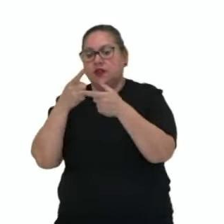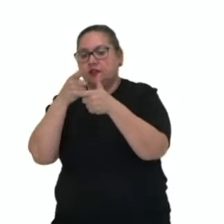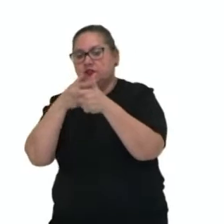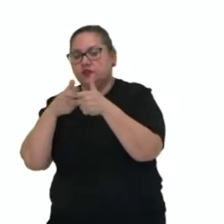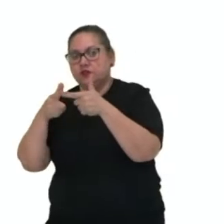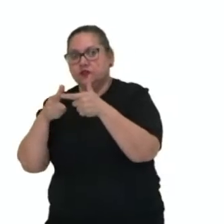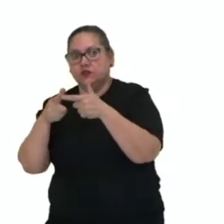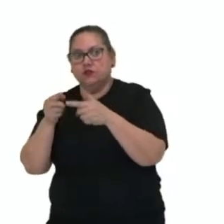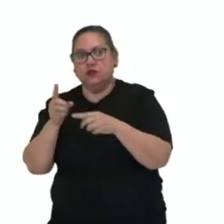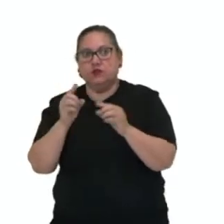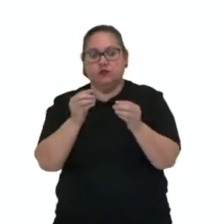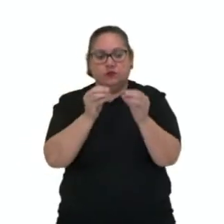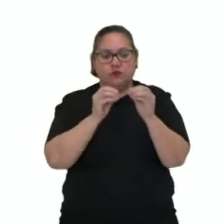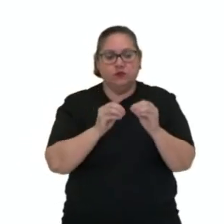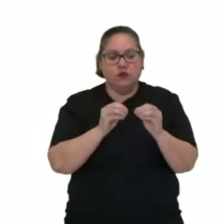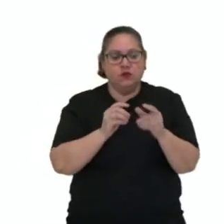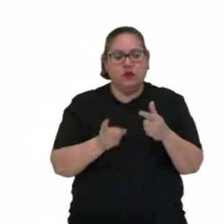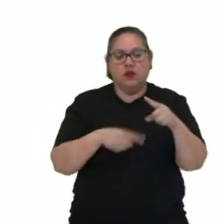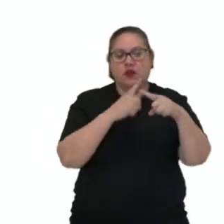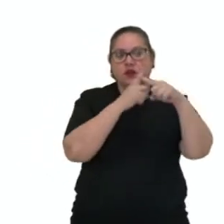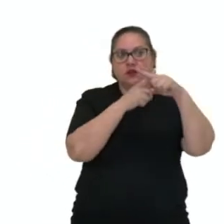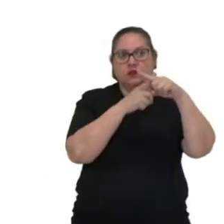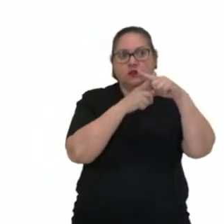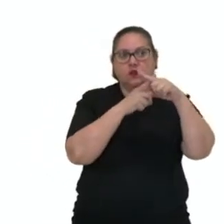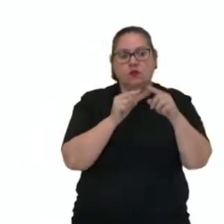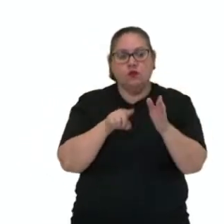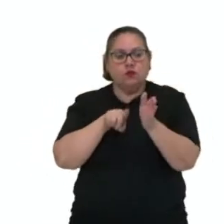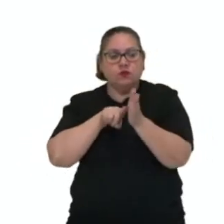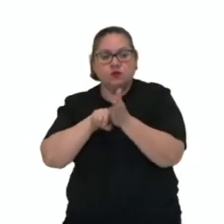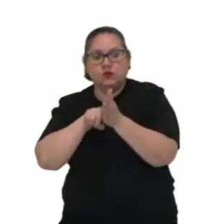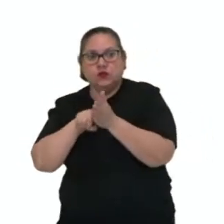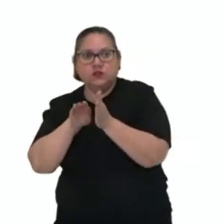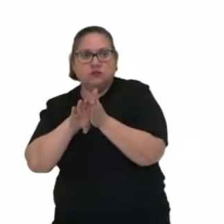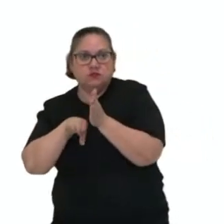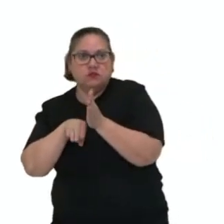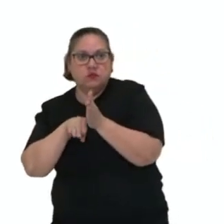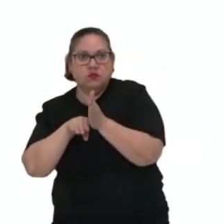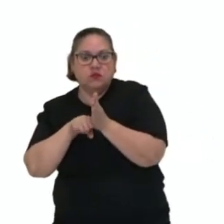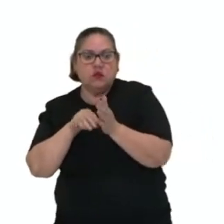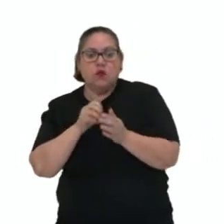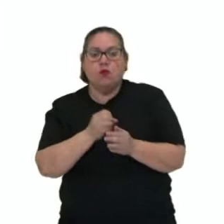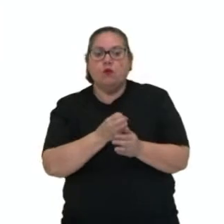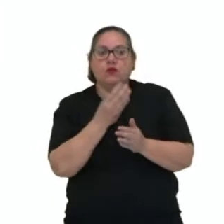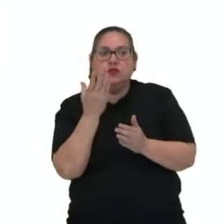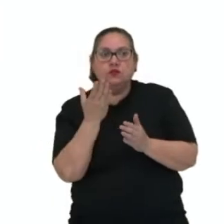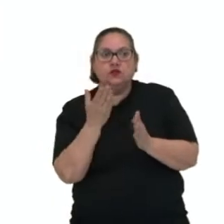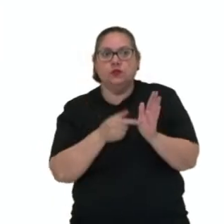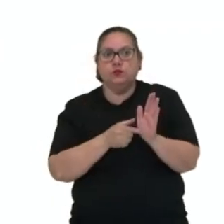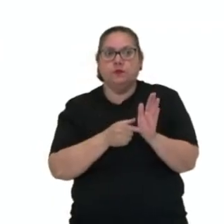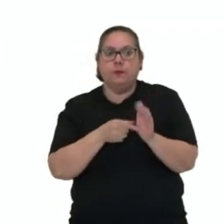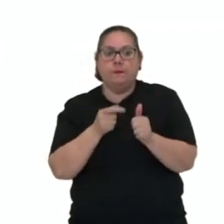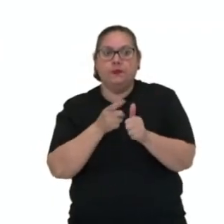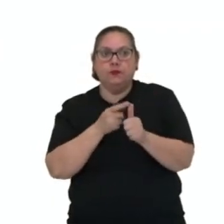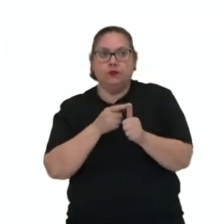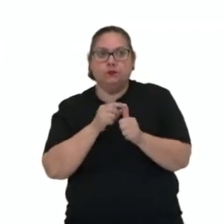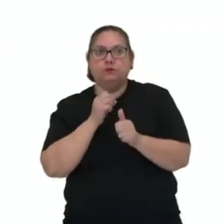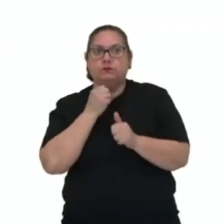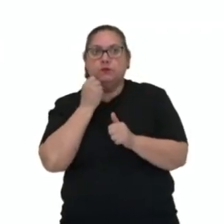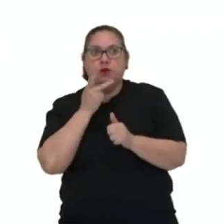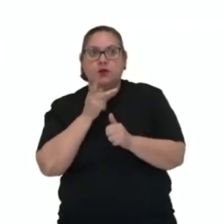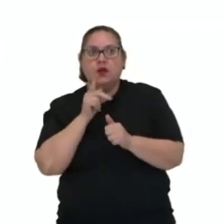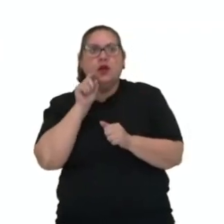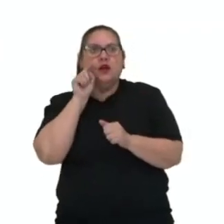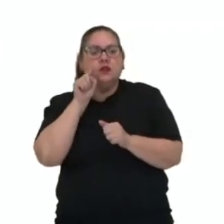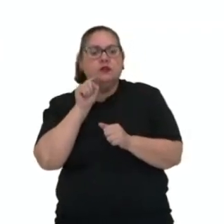e, na sequência, a adição ou subtração, na ordem que aparecer primeiro, tá bom? Então, aqui,